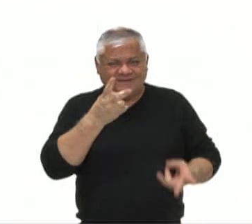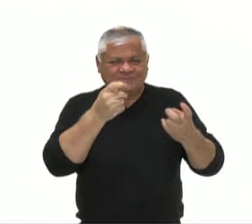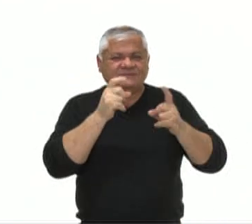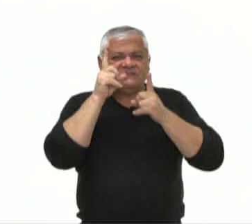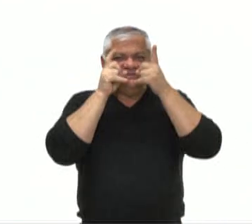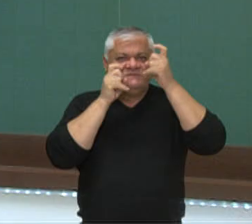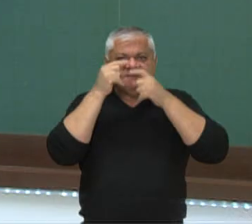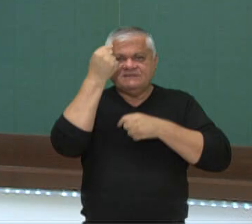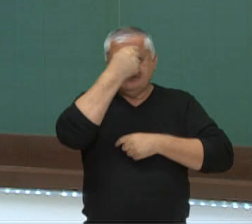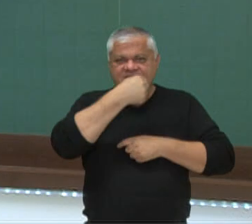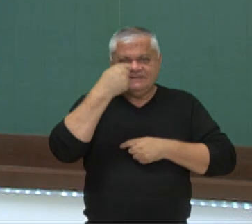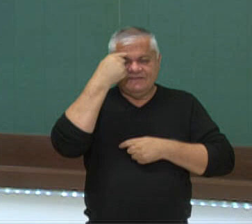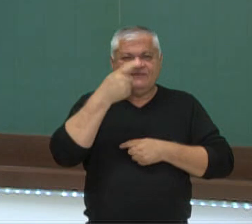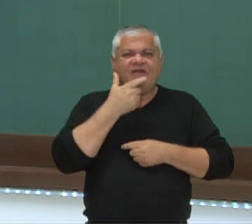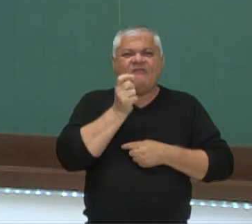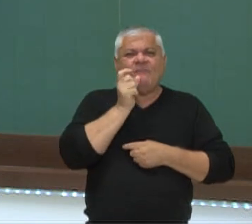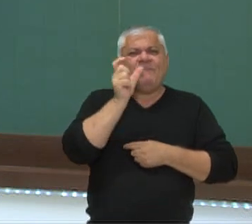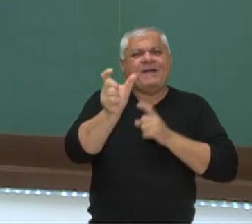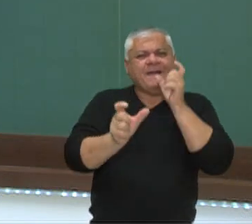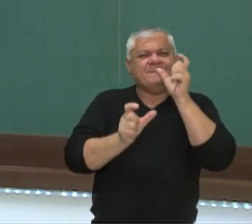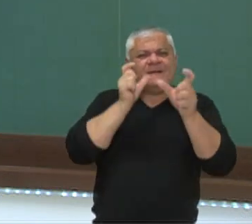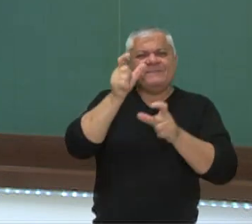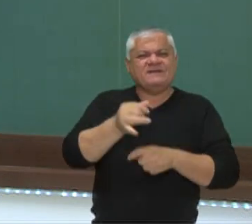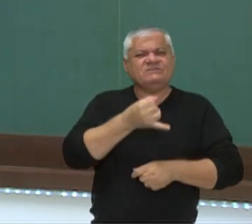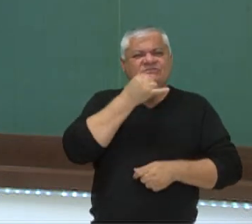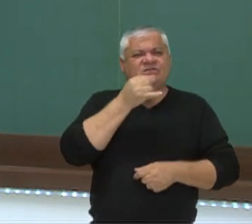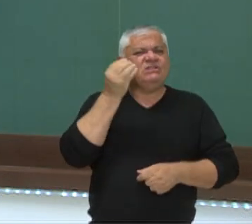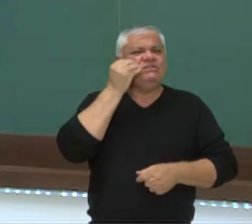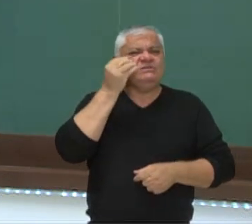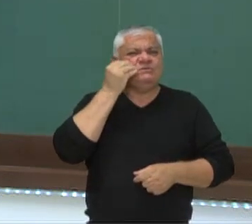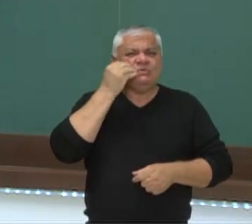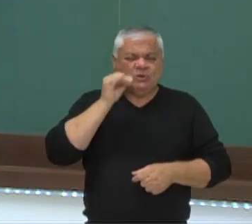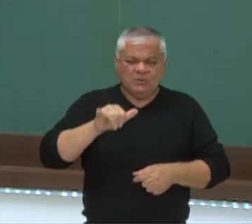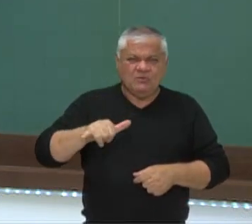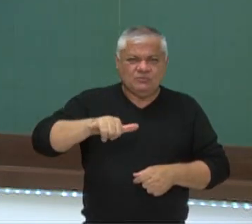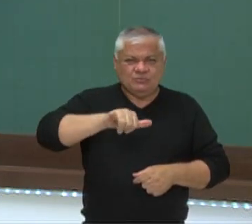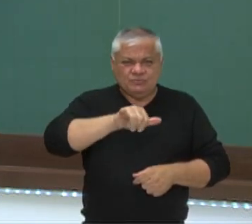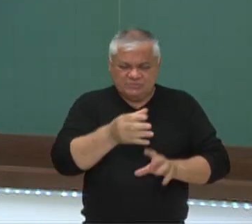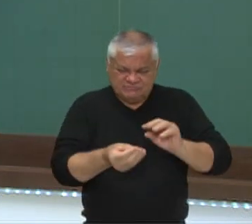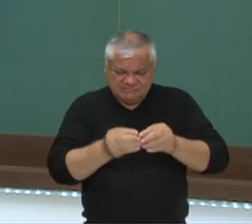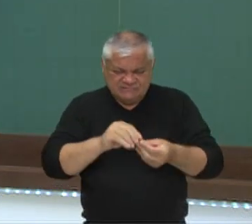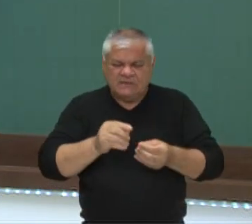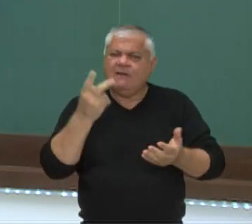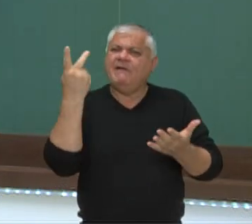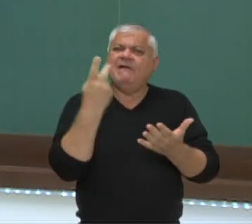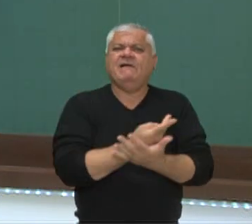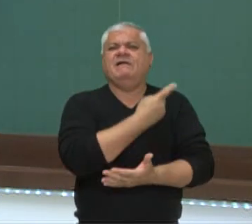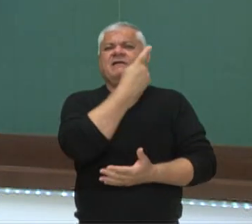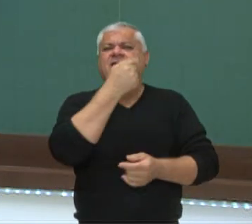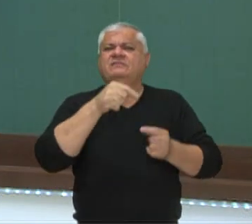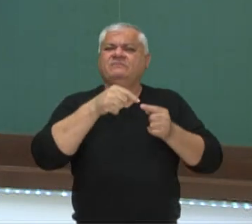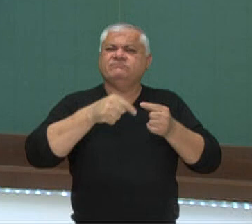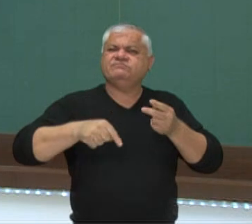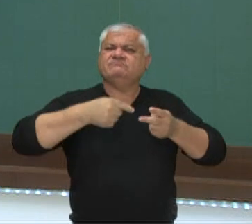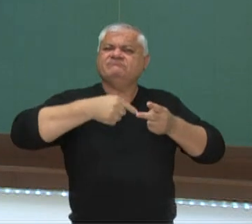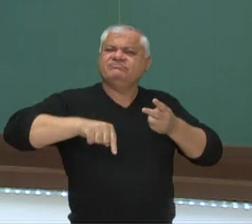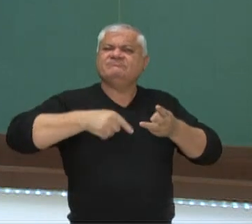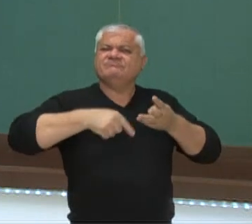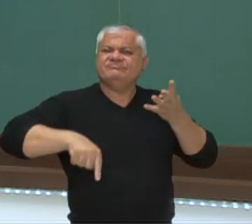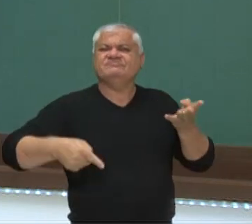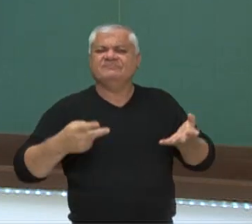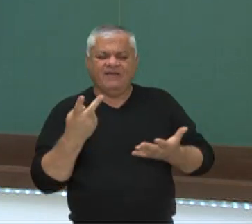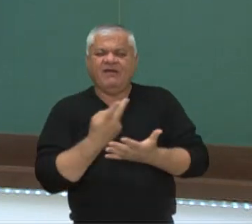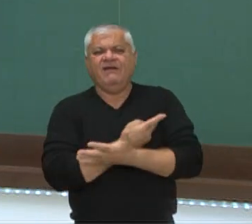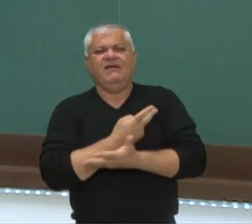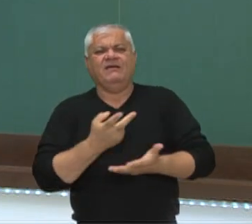isso através da sua fala. Ele tentou montar um brinquedo e deu algumas coisas, deram algumas coisas